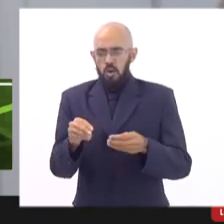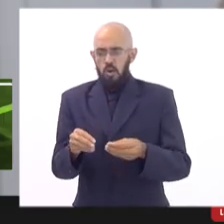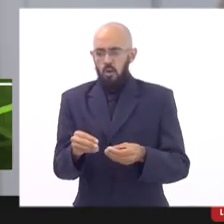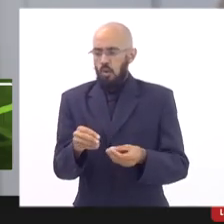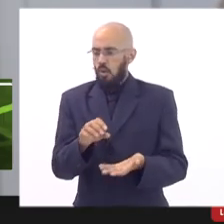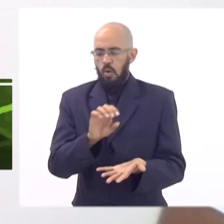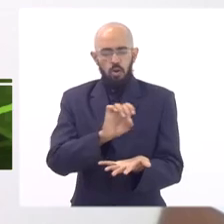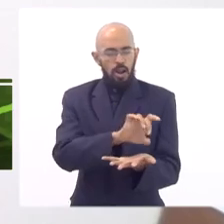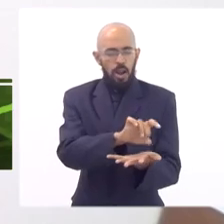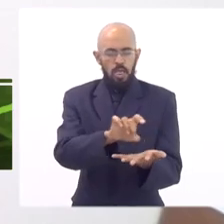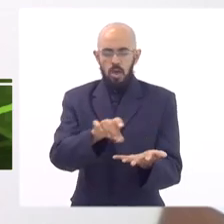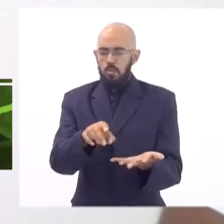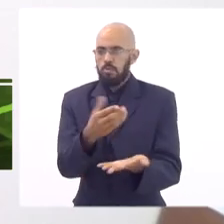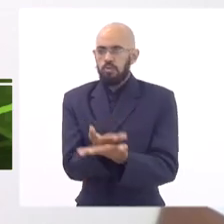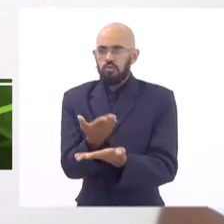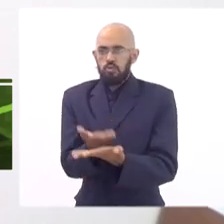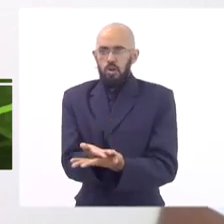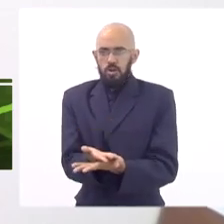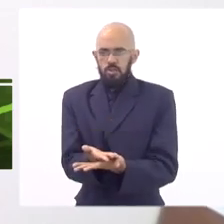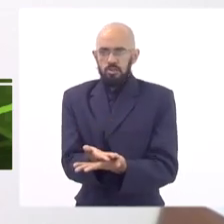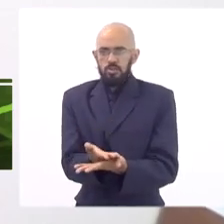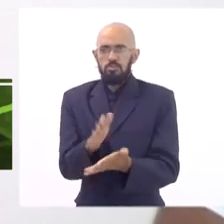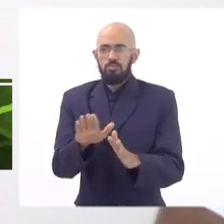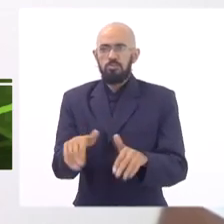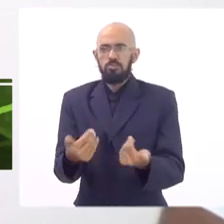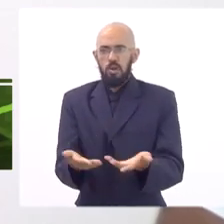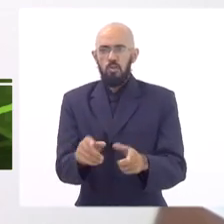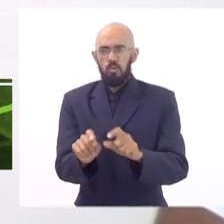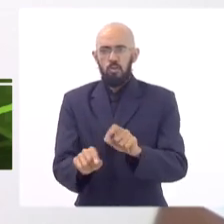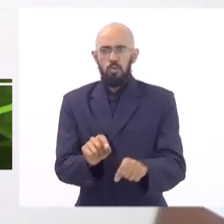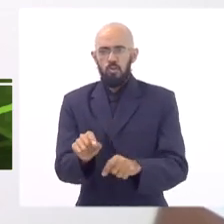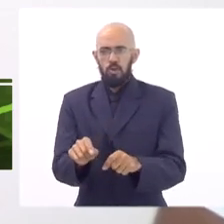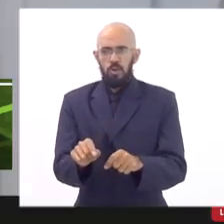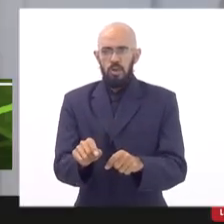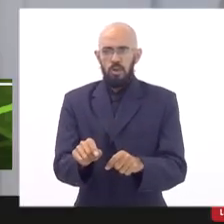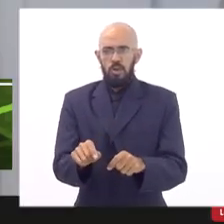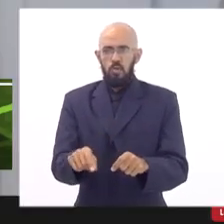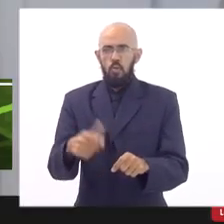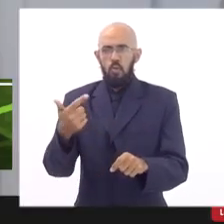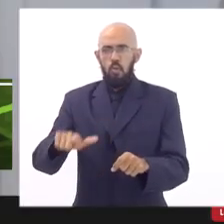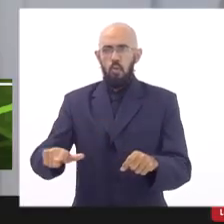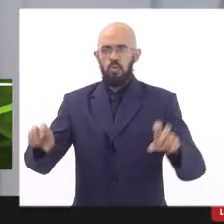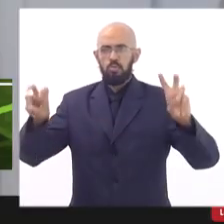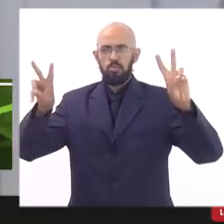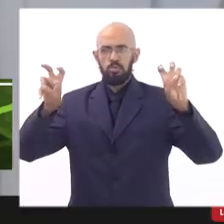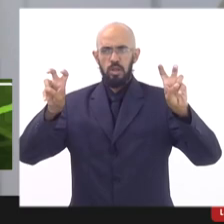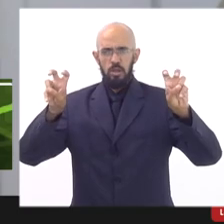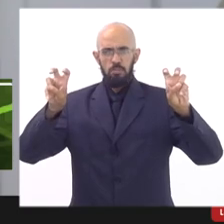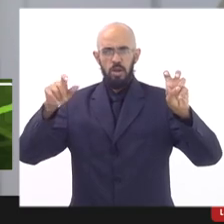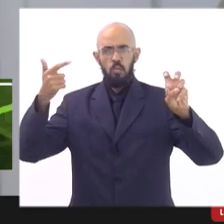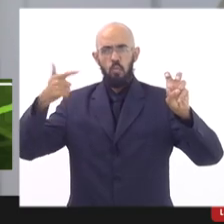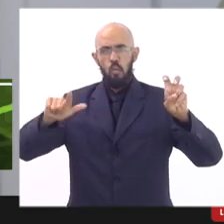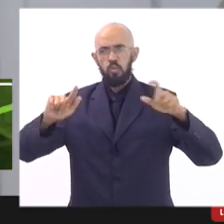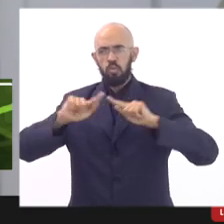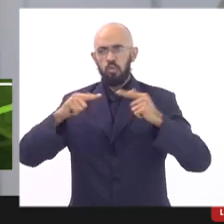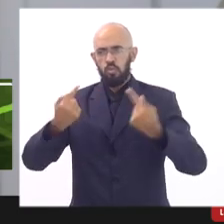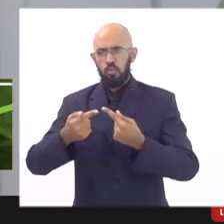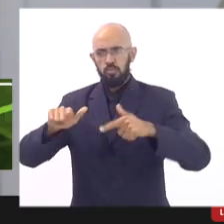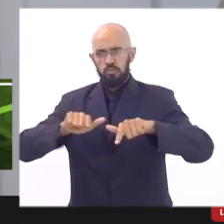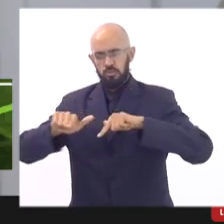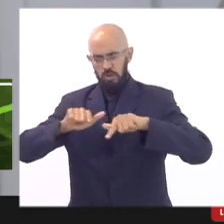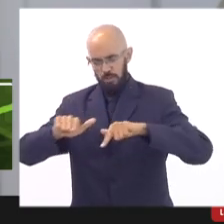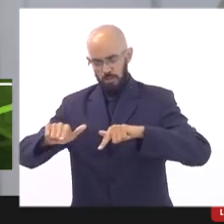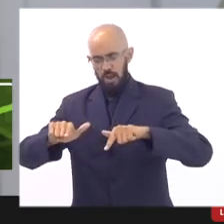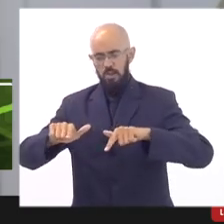unidades então é assim é uma outra temática é um outro grupo de pessoas que trabalha essa